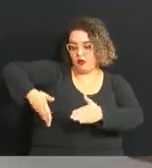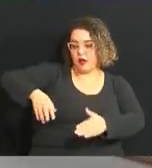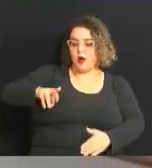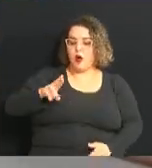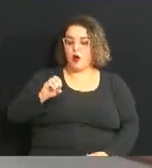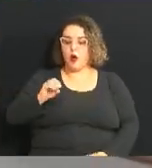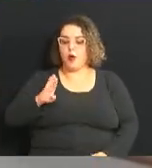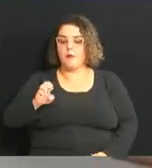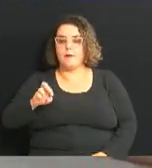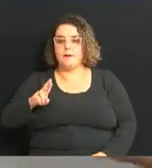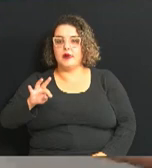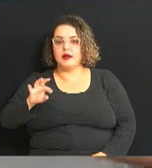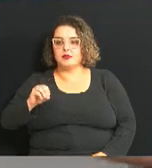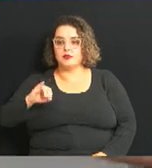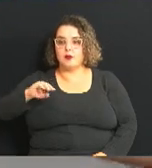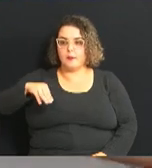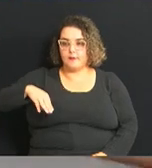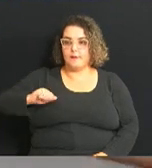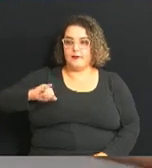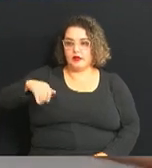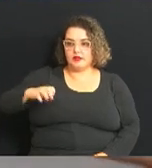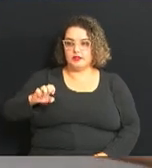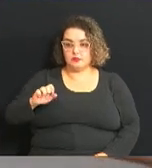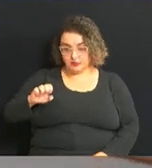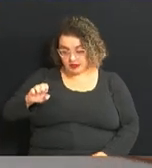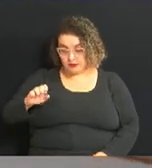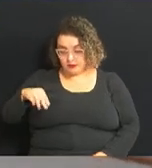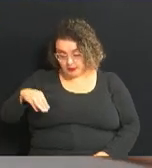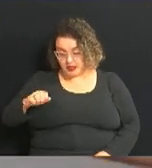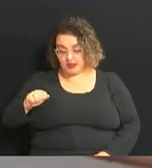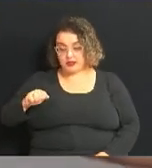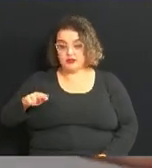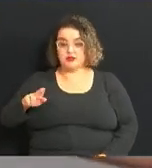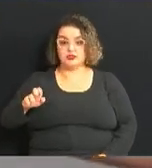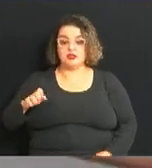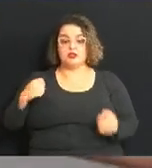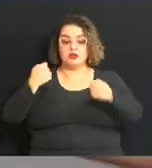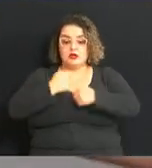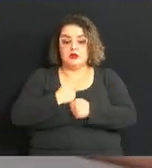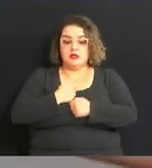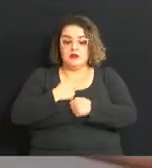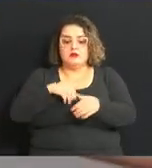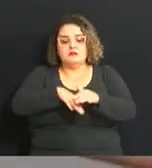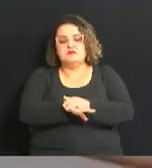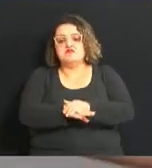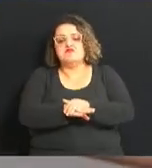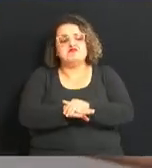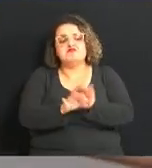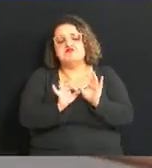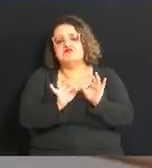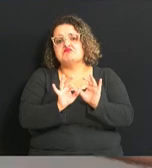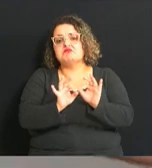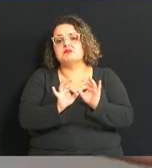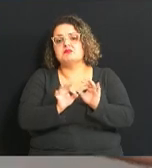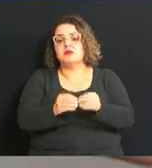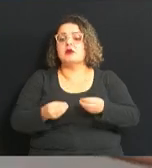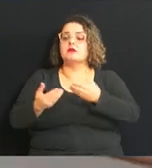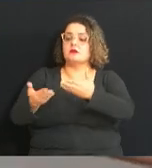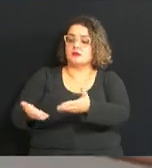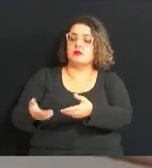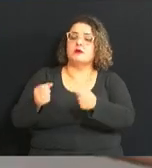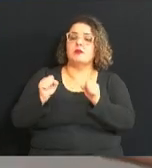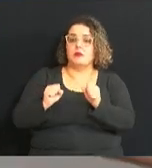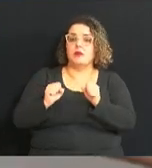seu agasalho não aquele que vai jogar fora mas aquele que está em desuso no fundo do seu baú que traga aqui para que a gente possa